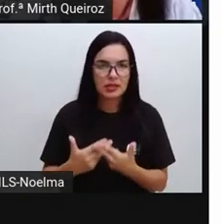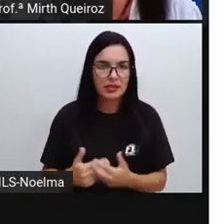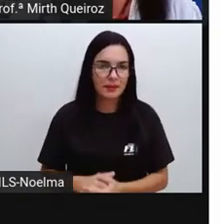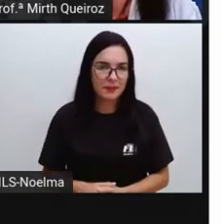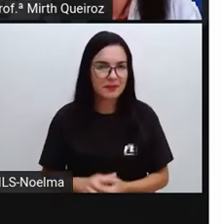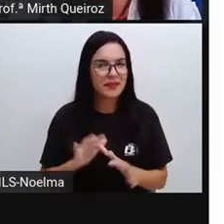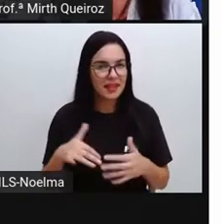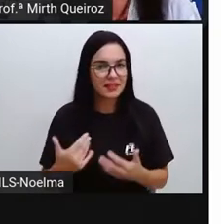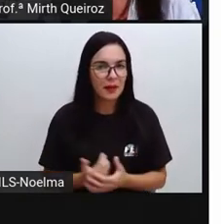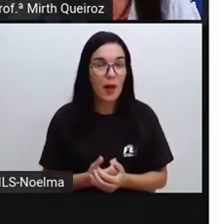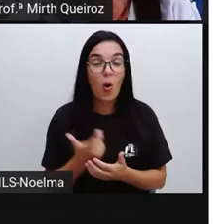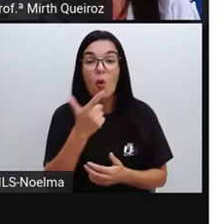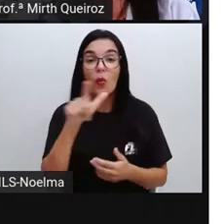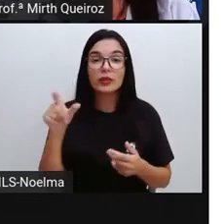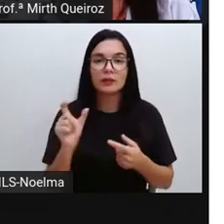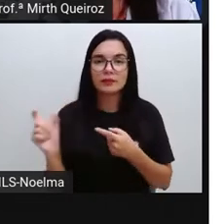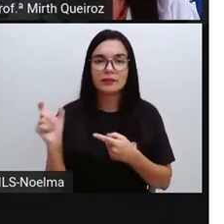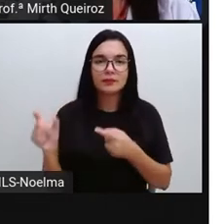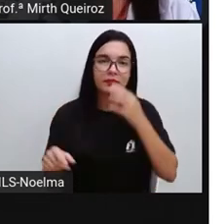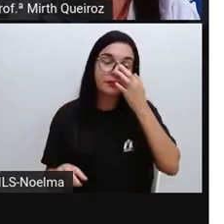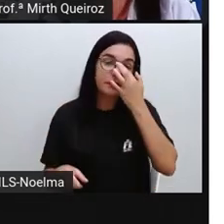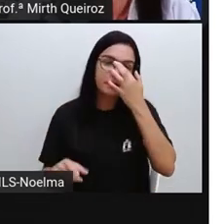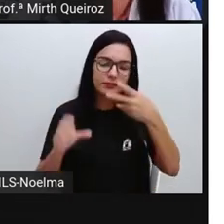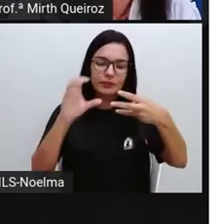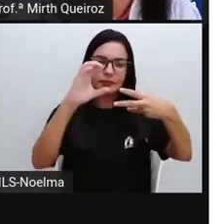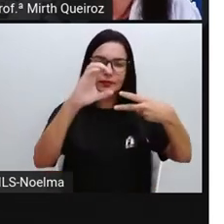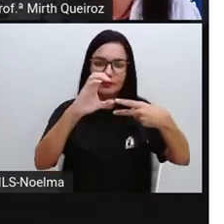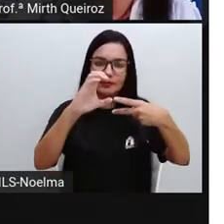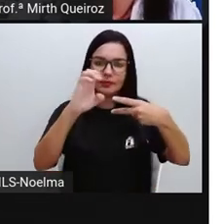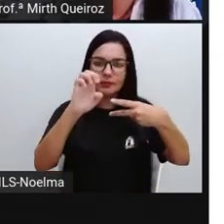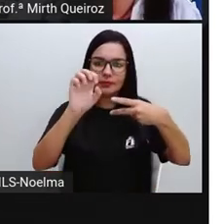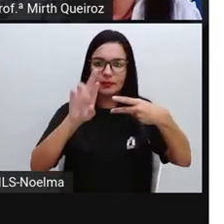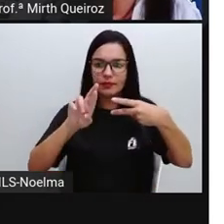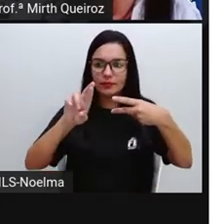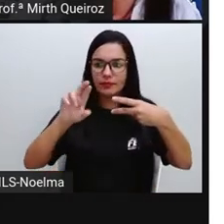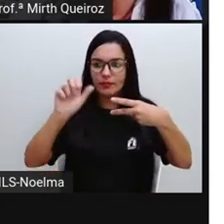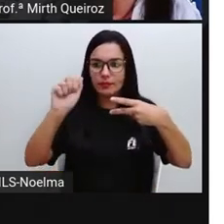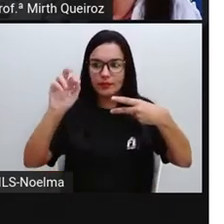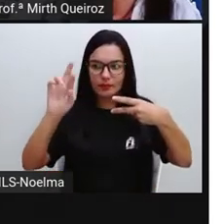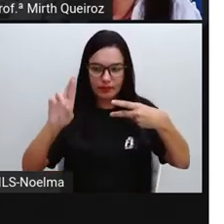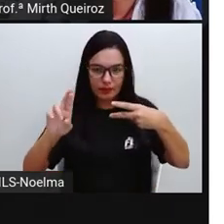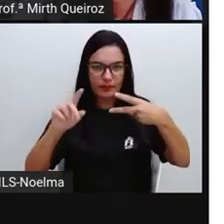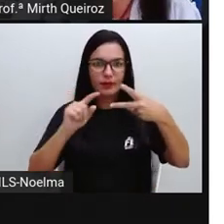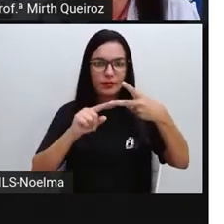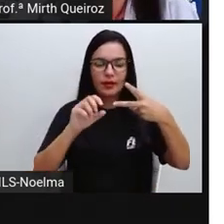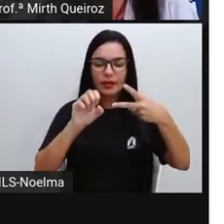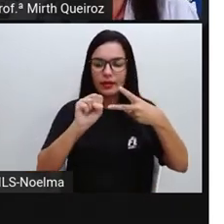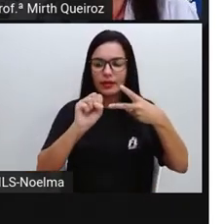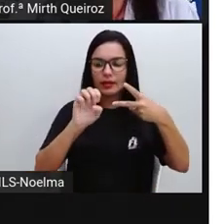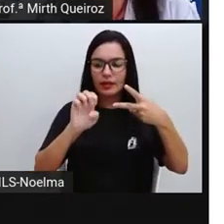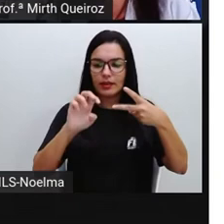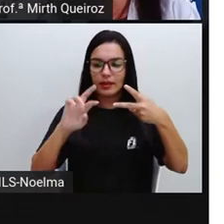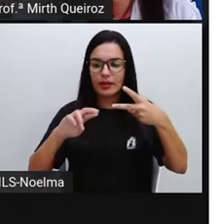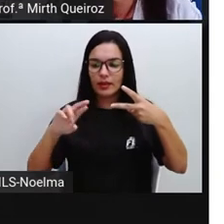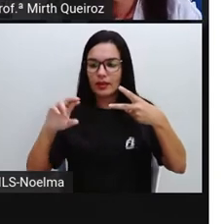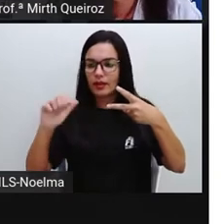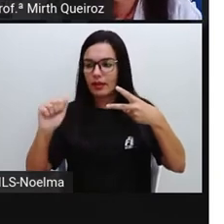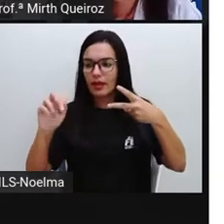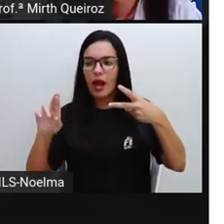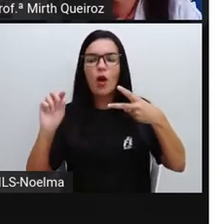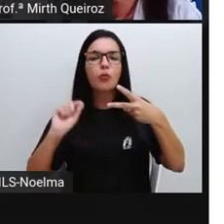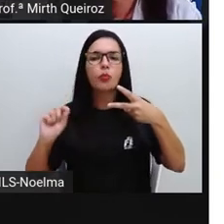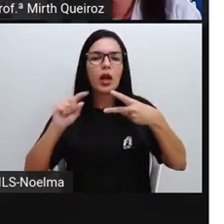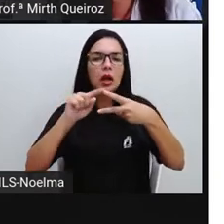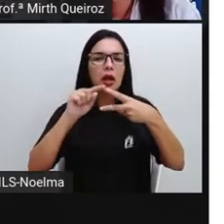S. Serrar com C e serrar com S. Serrar com C indica fechar. Serrar